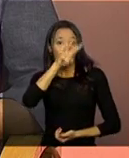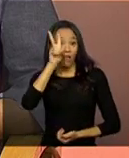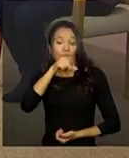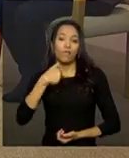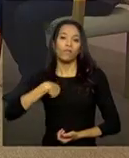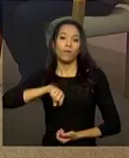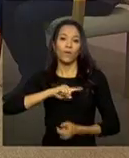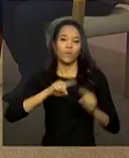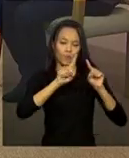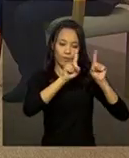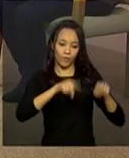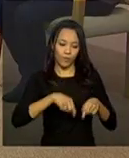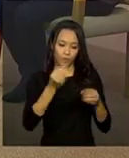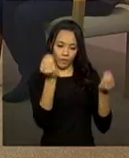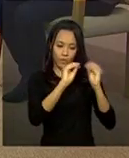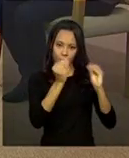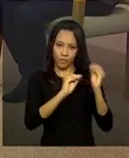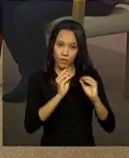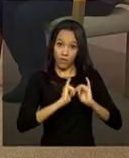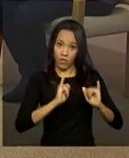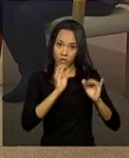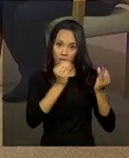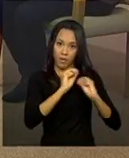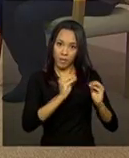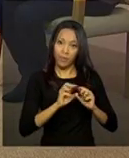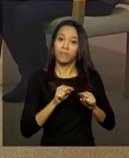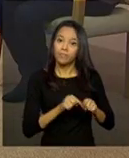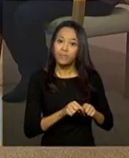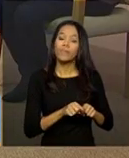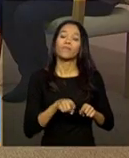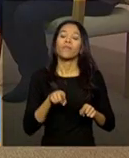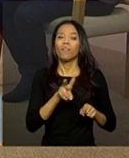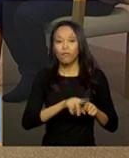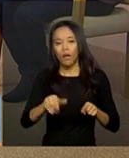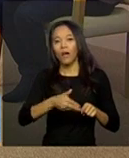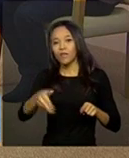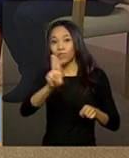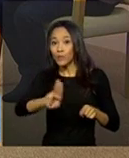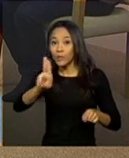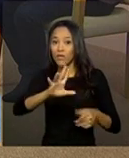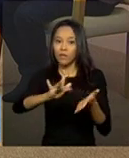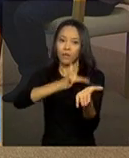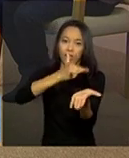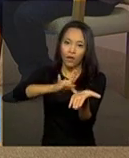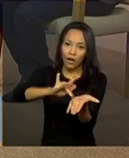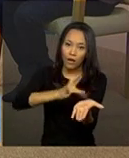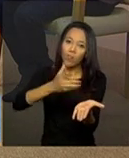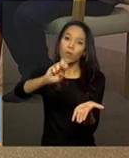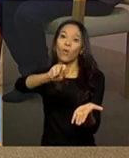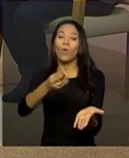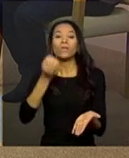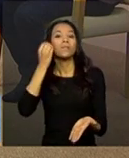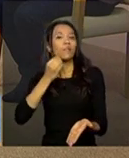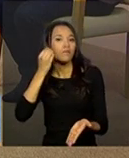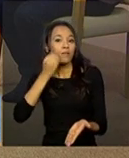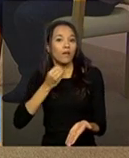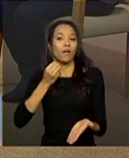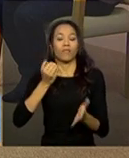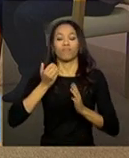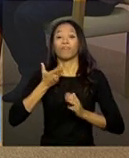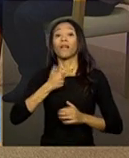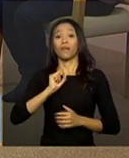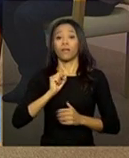prontuário em produção agora, já existe uma versão para ser utilizado em tablets e celulares para que profissionais